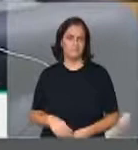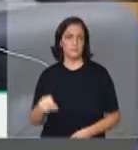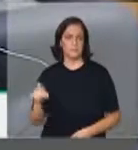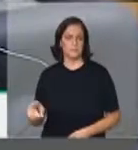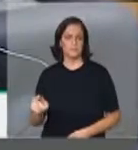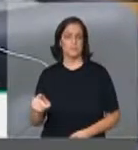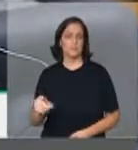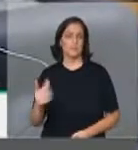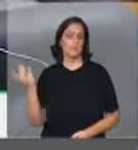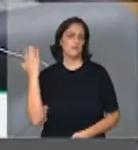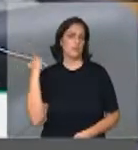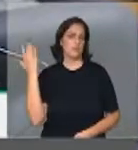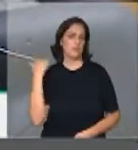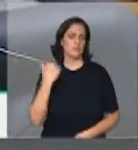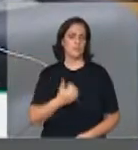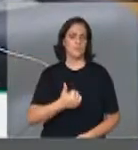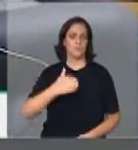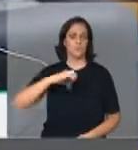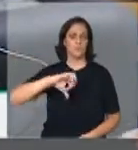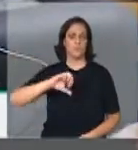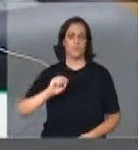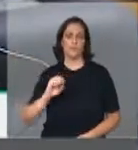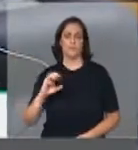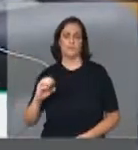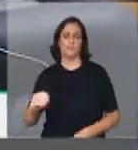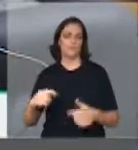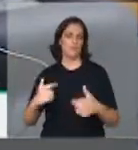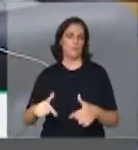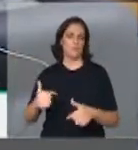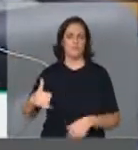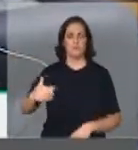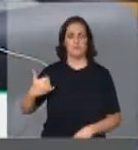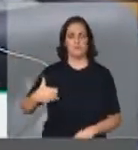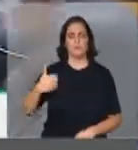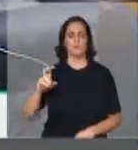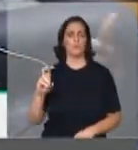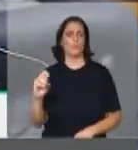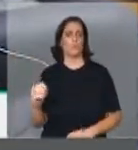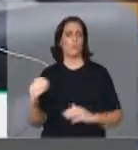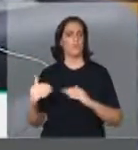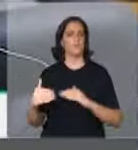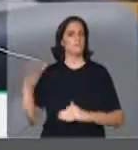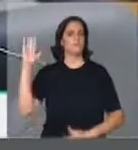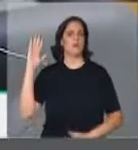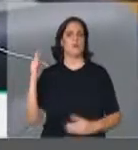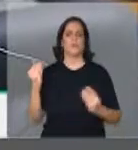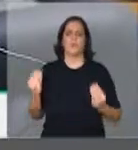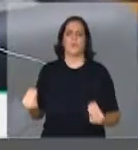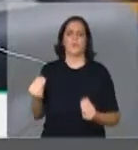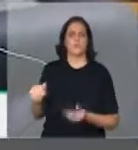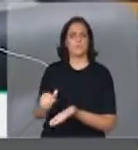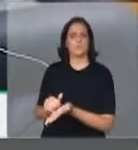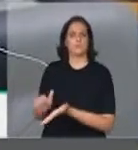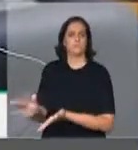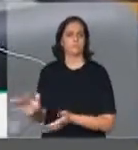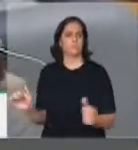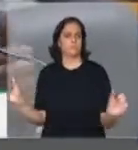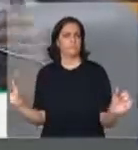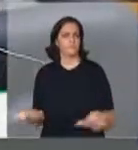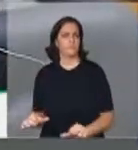município na década de 80, com mais de 50 anos, que se vêem à beira do abismo social,